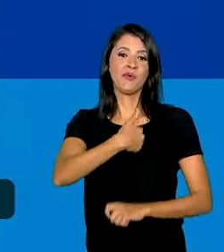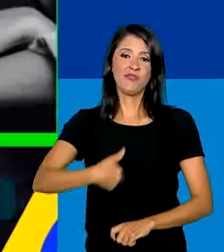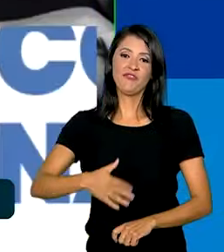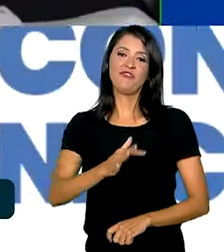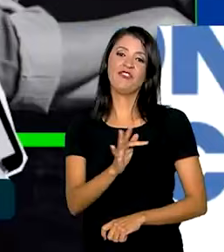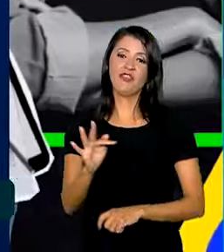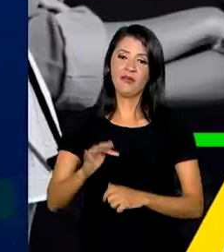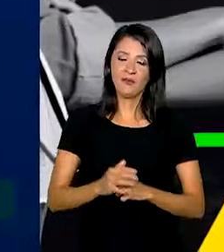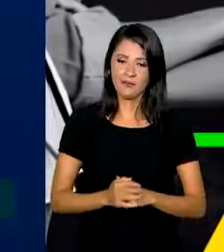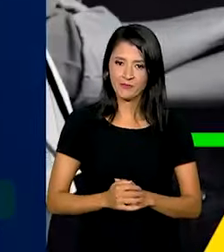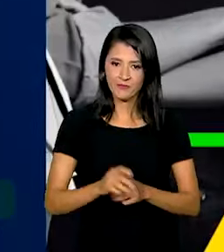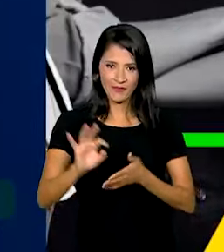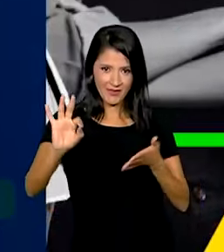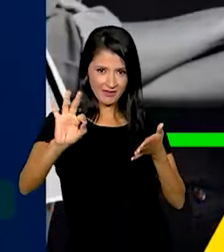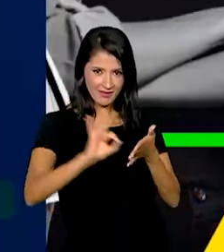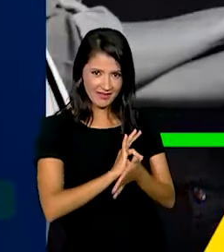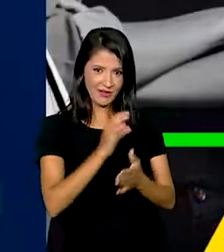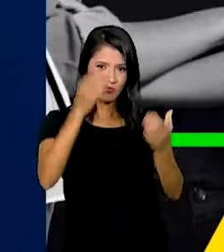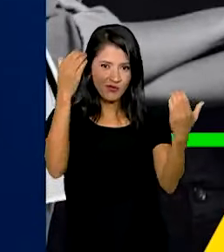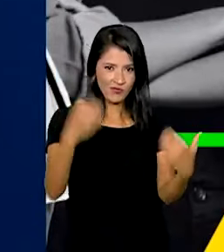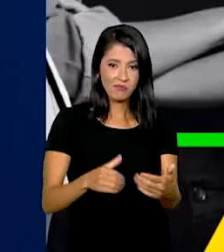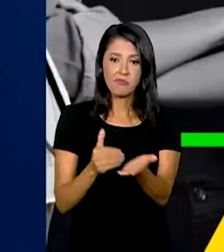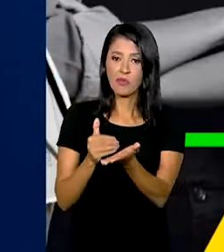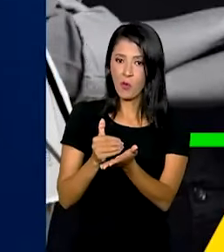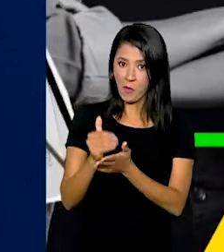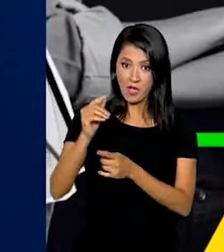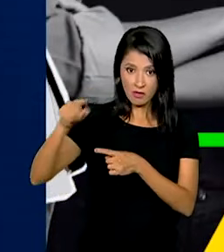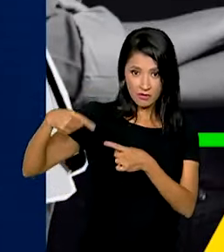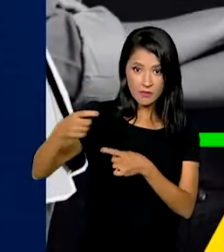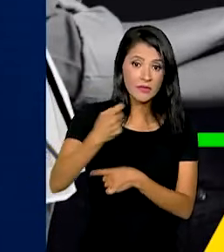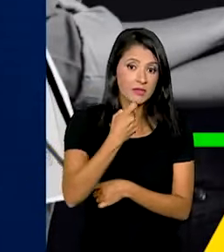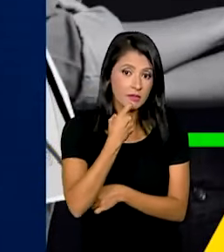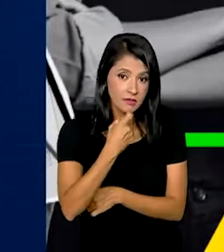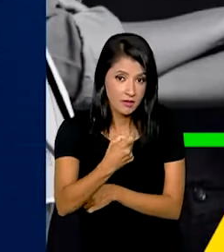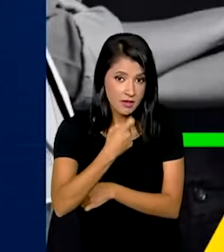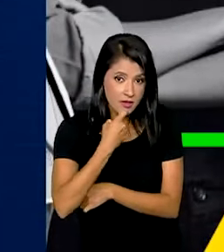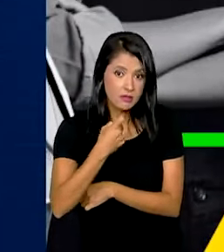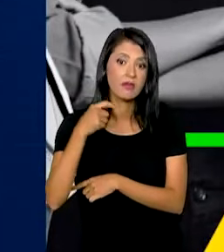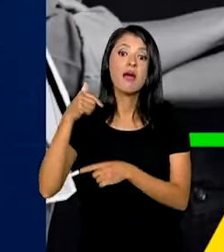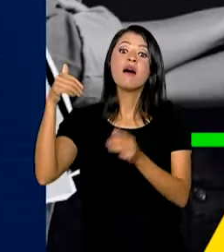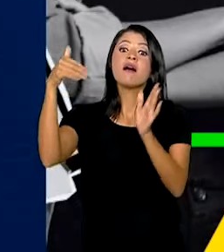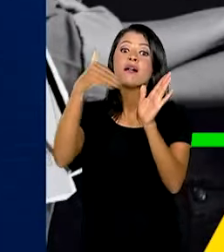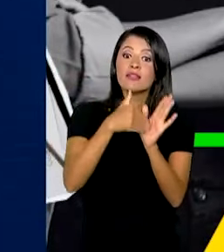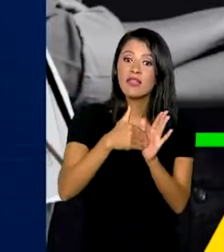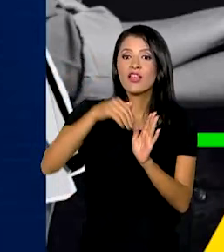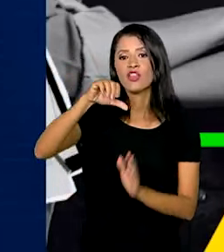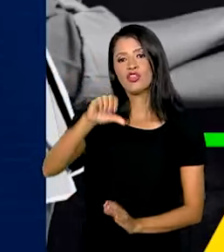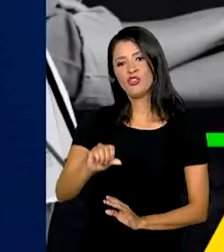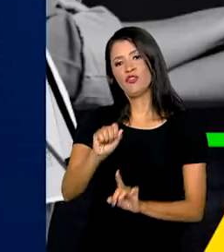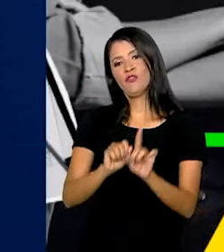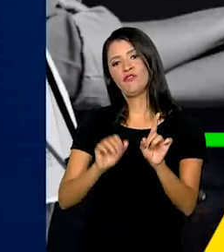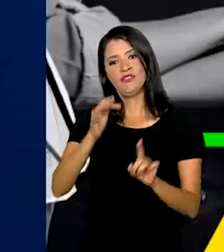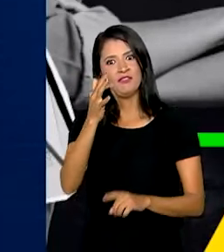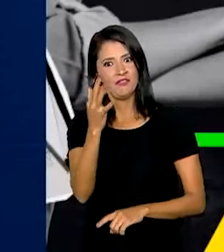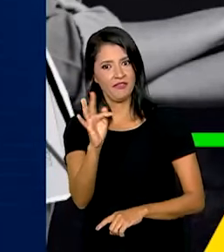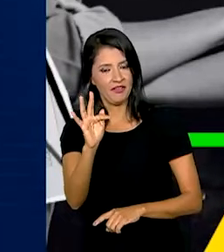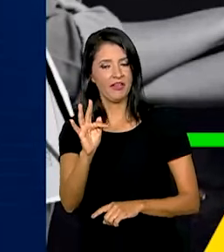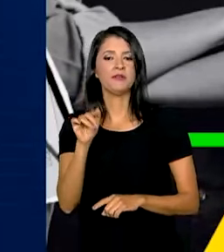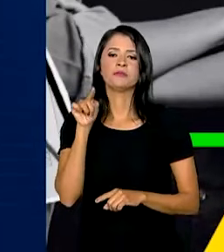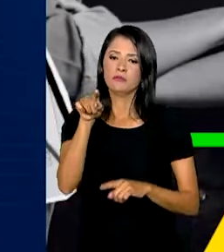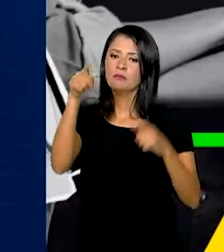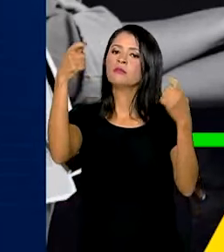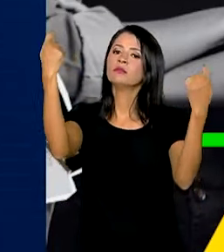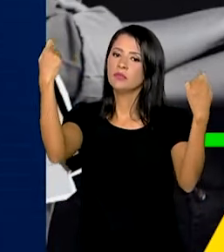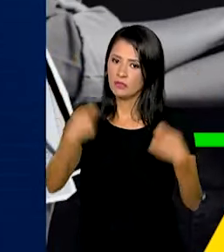As inscrições do concurso nacional começam na próxima sexta-feira e vão até nove de fevereiro. Elas